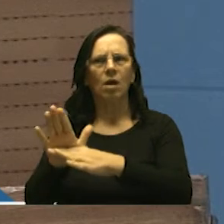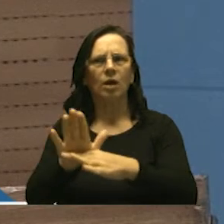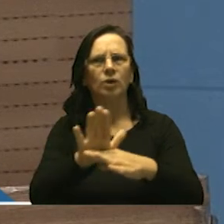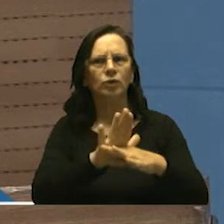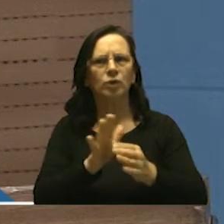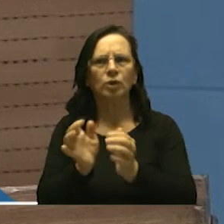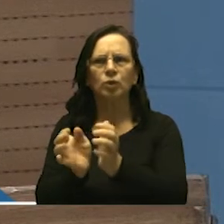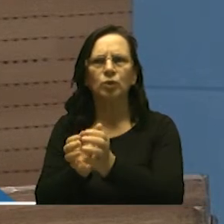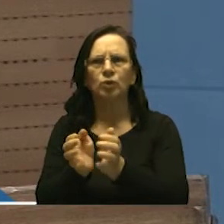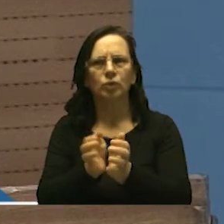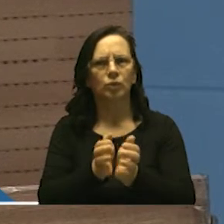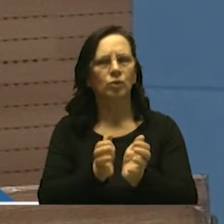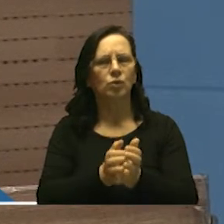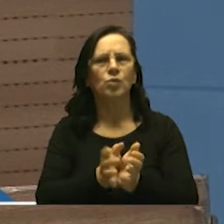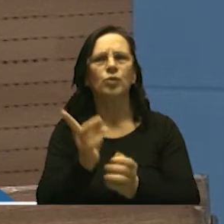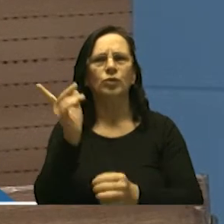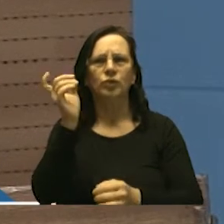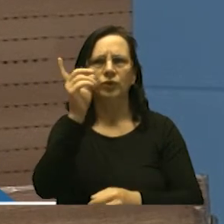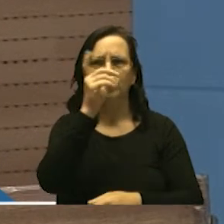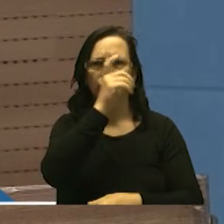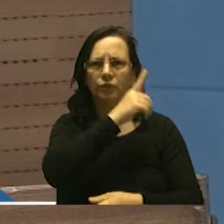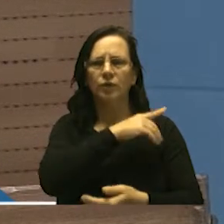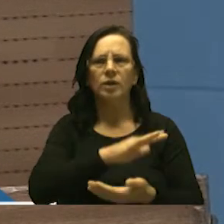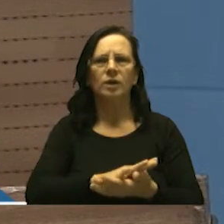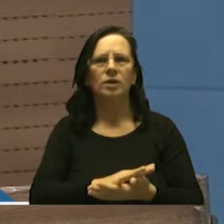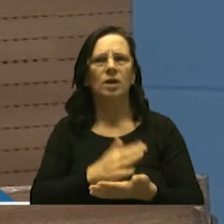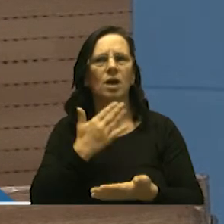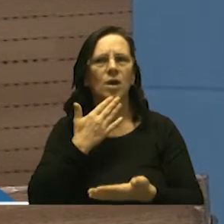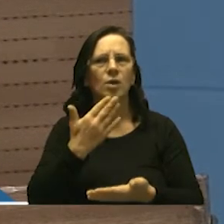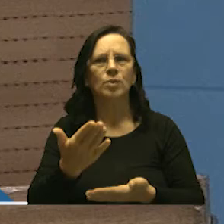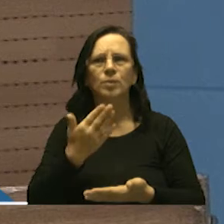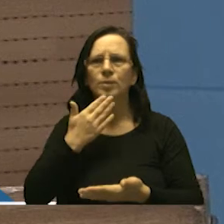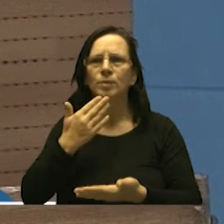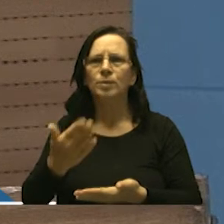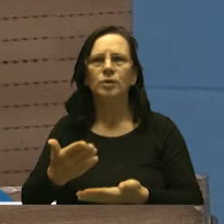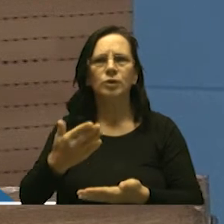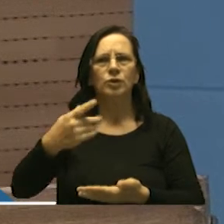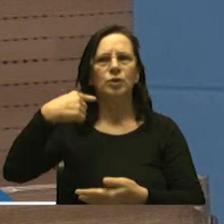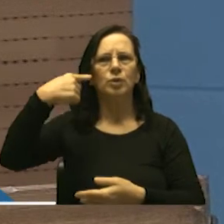municipal parlamentar, ora, buscando uma emenda com os deputados,